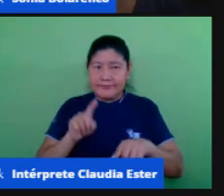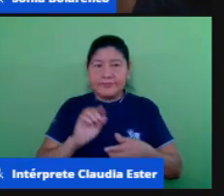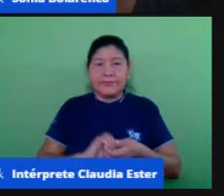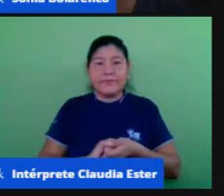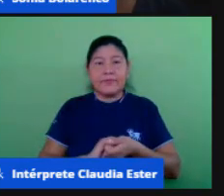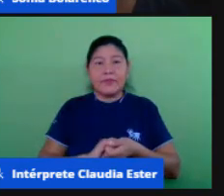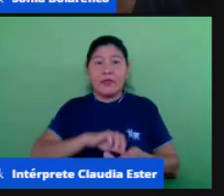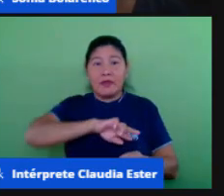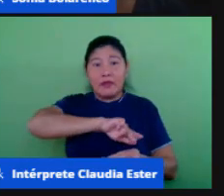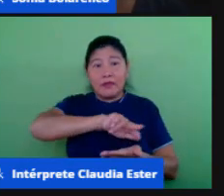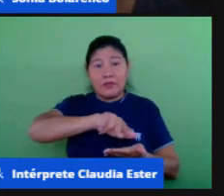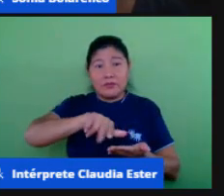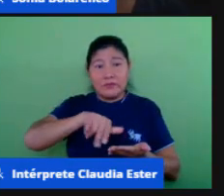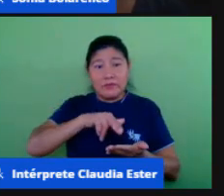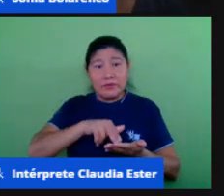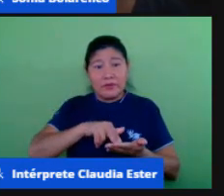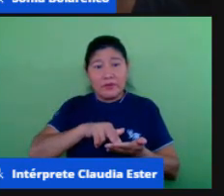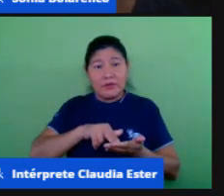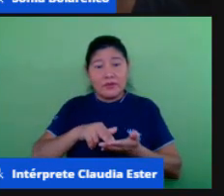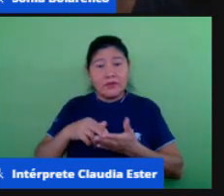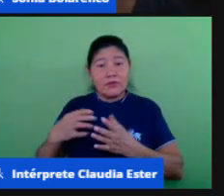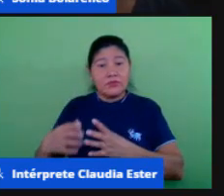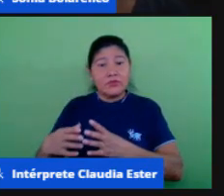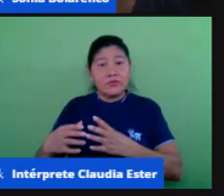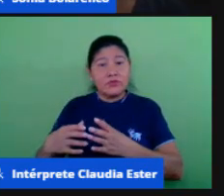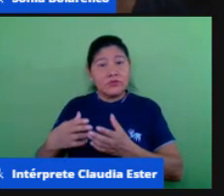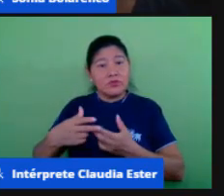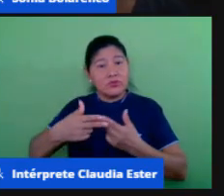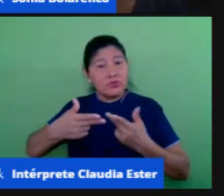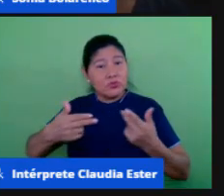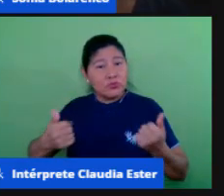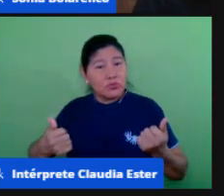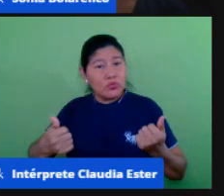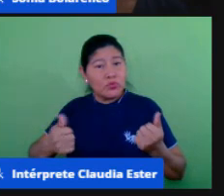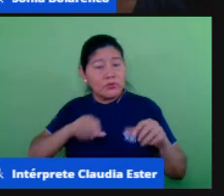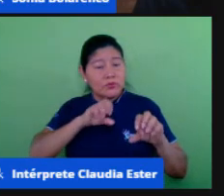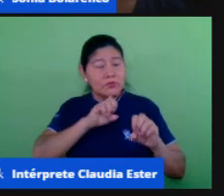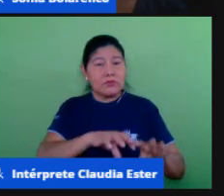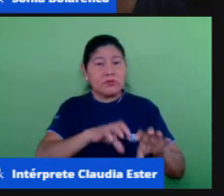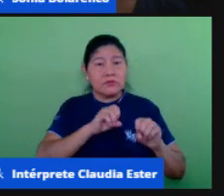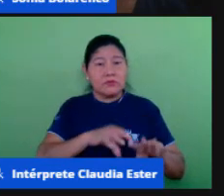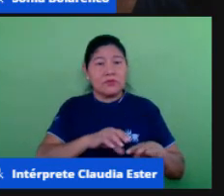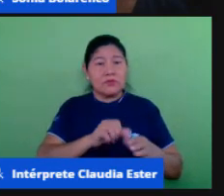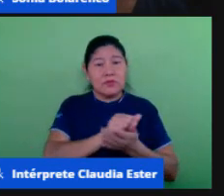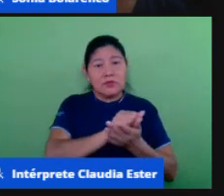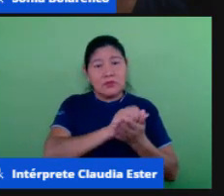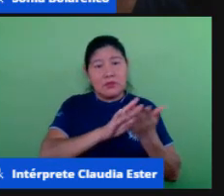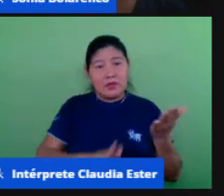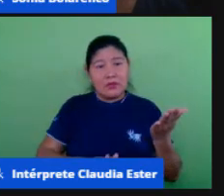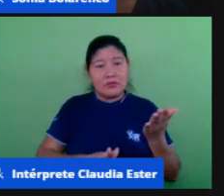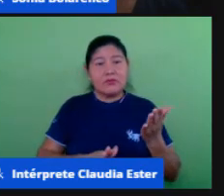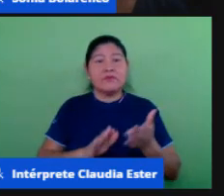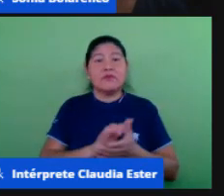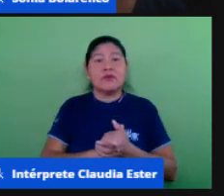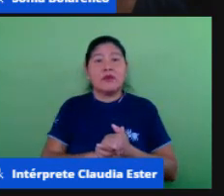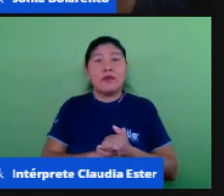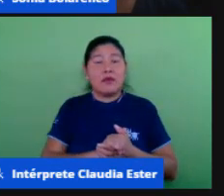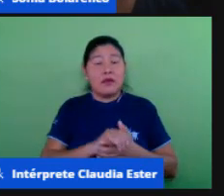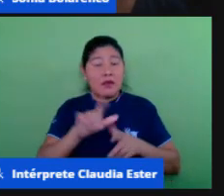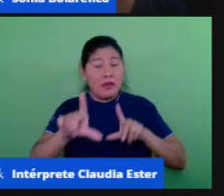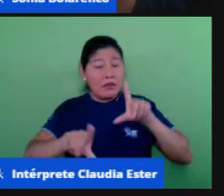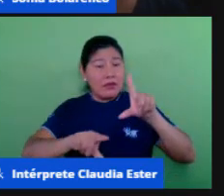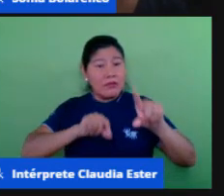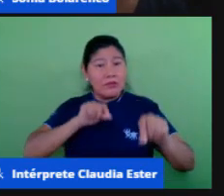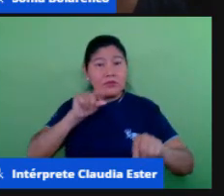variadas e diferenciadas atividades de aprendizagem identificar quais as melhores